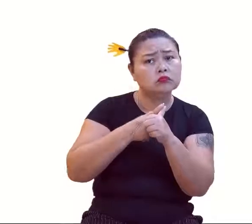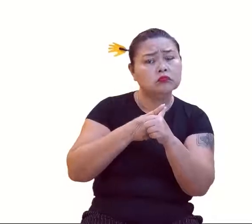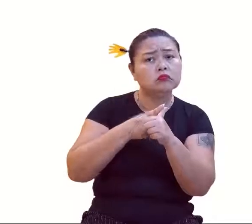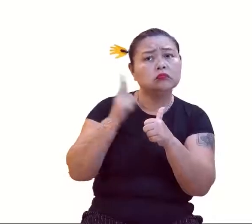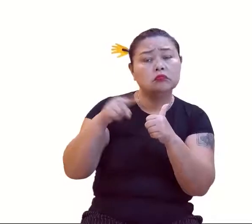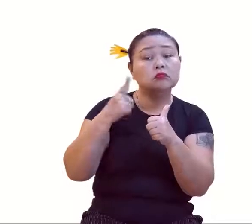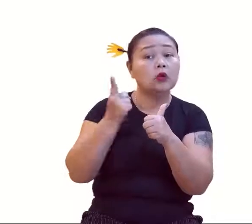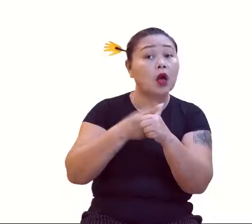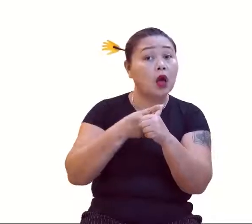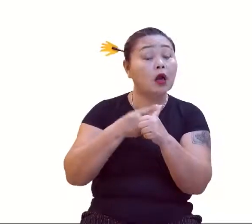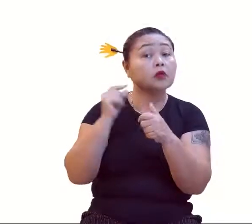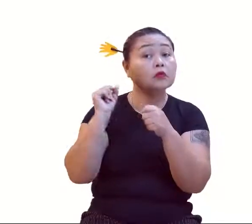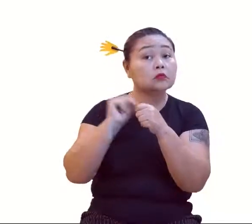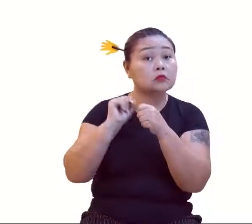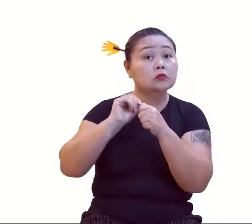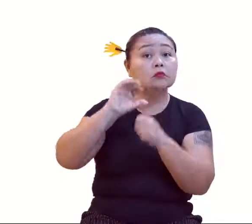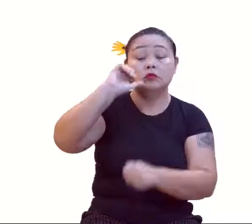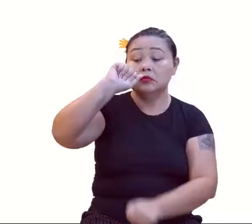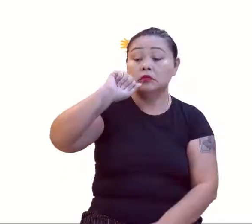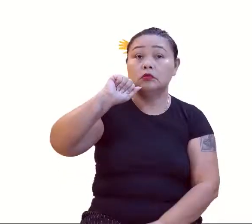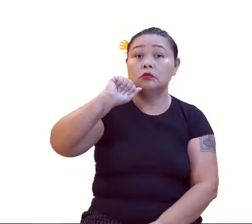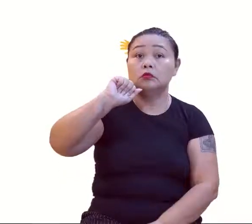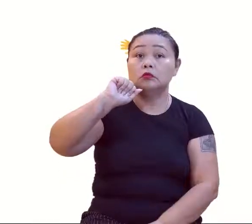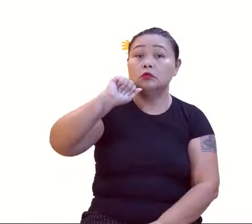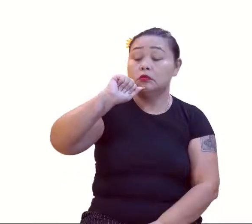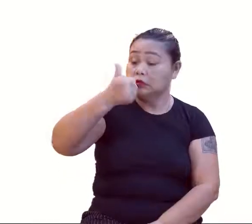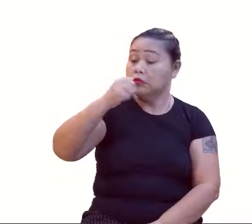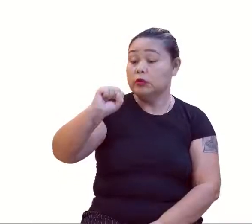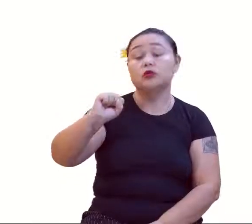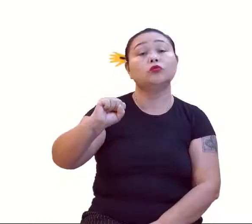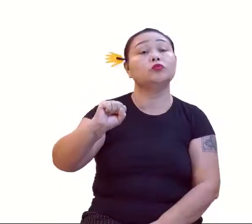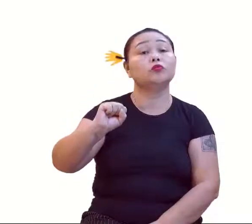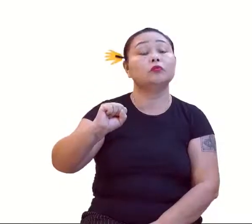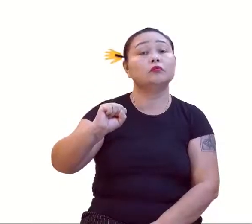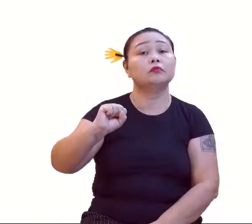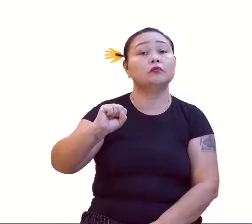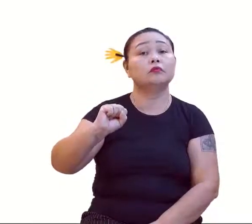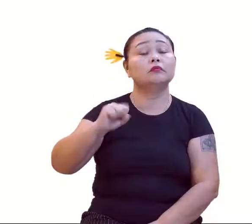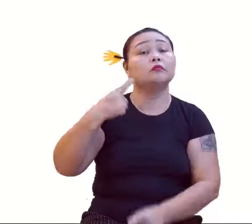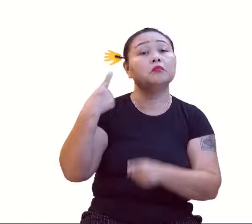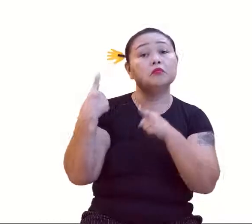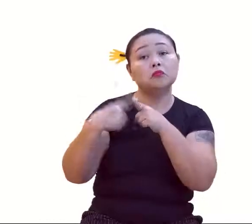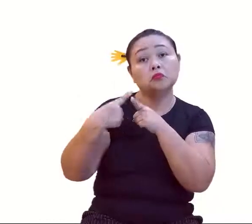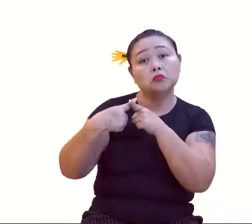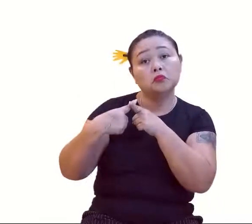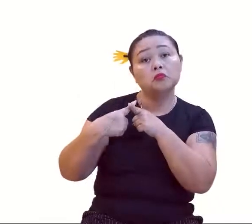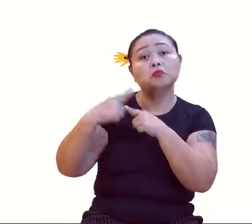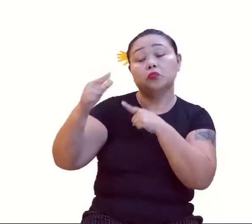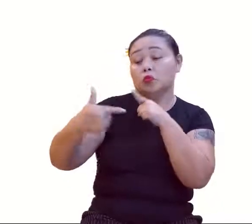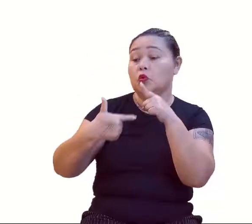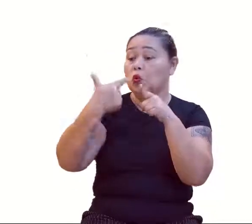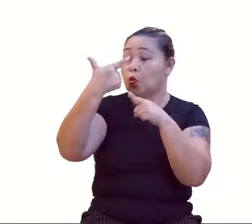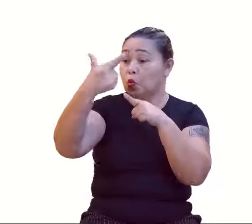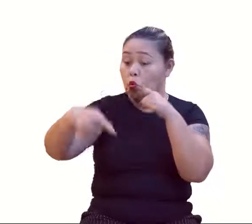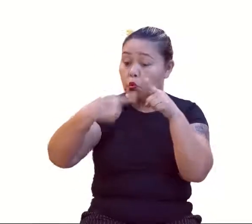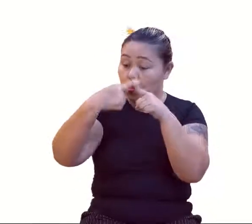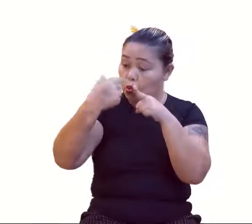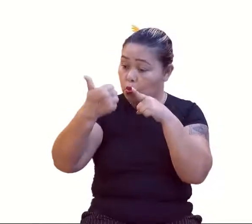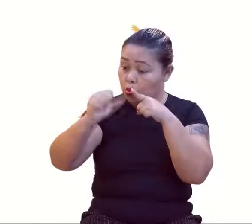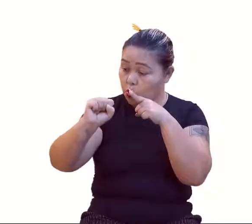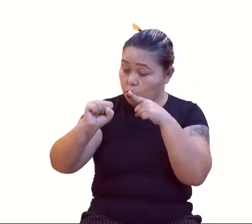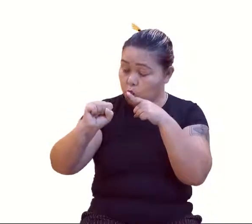Então, a gente vai fazer o A quantos? O A18. O A18. Por quê? Porque eu quero duas vezes o 18